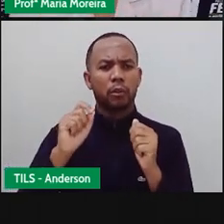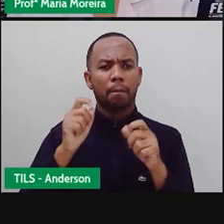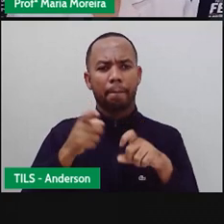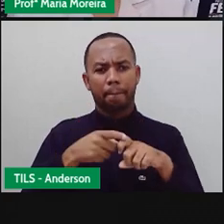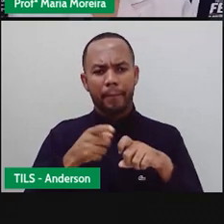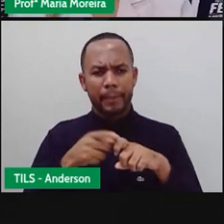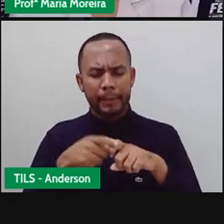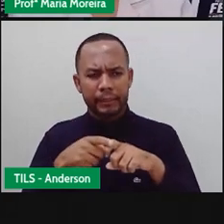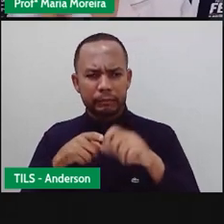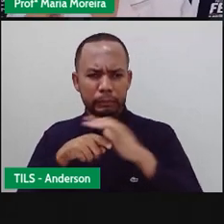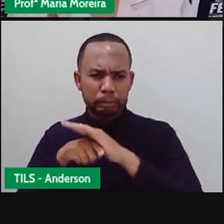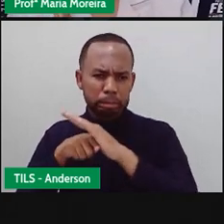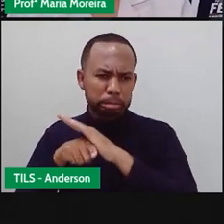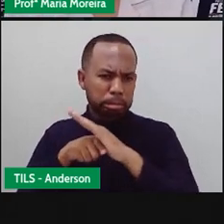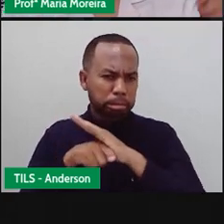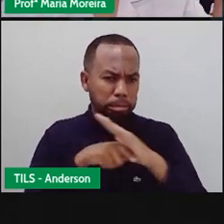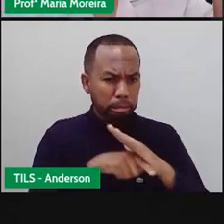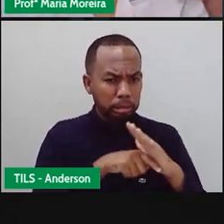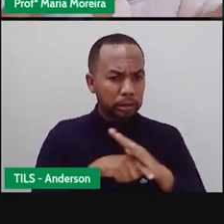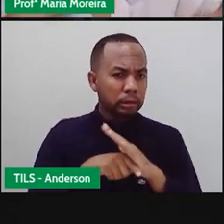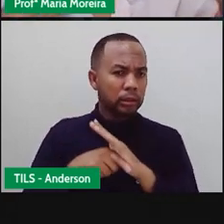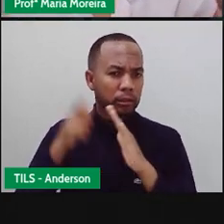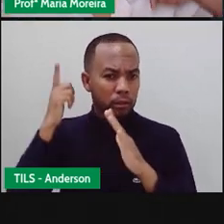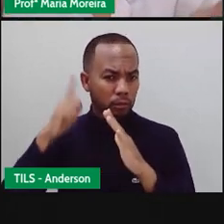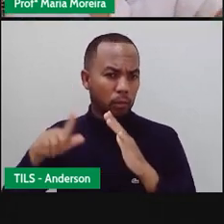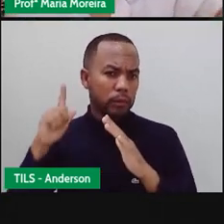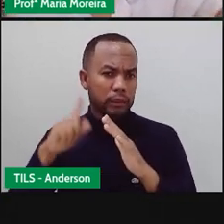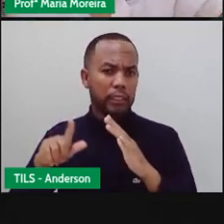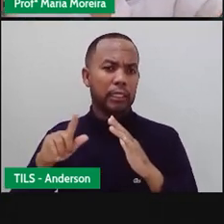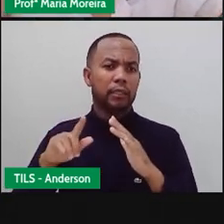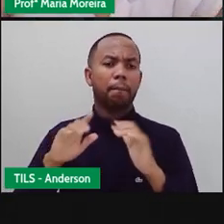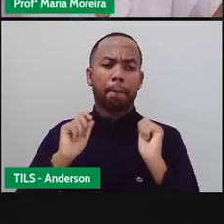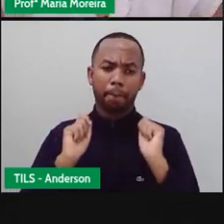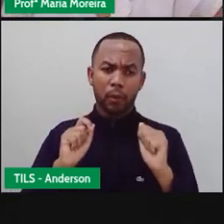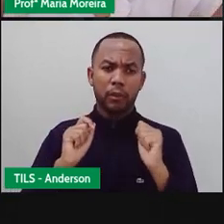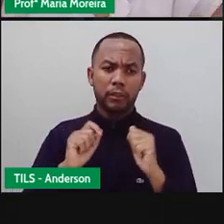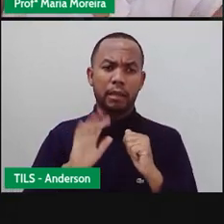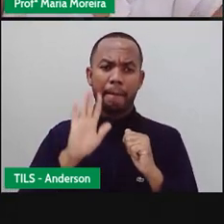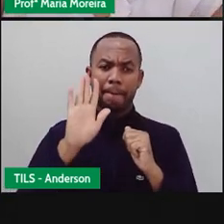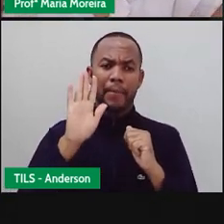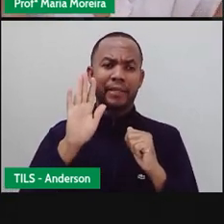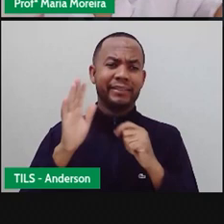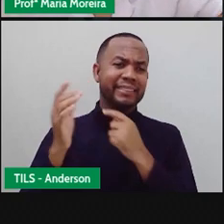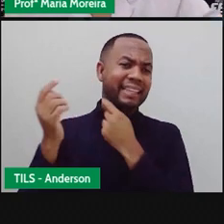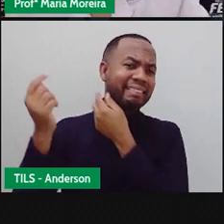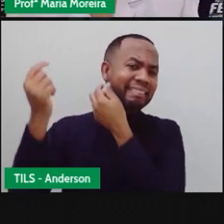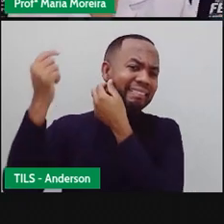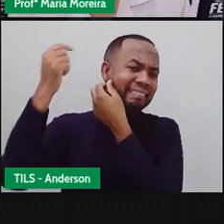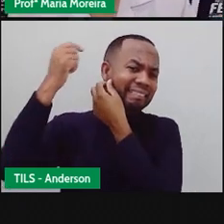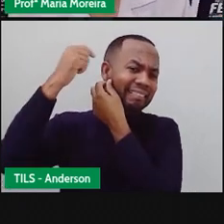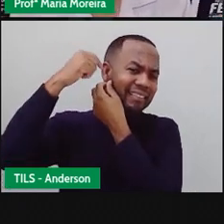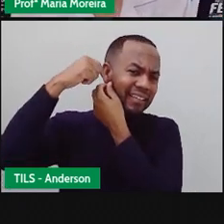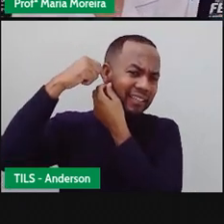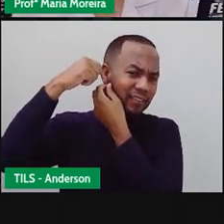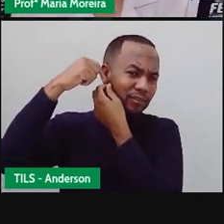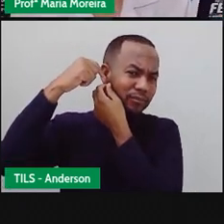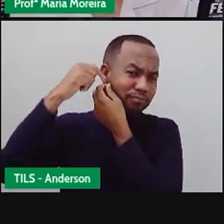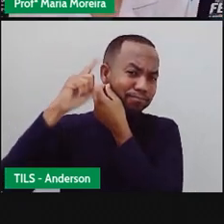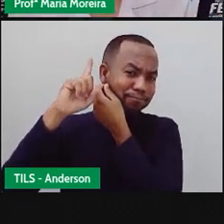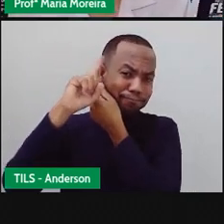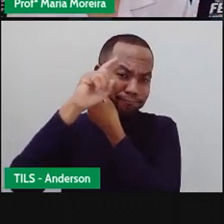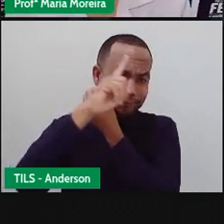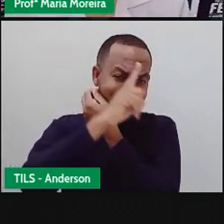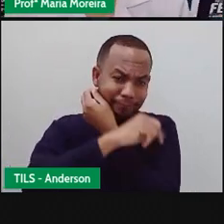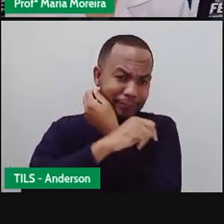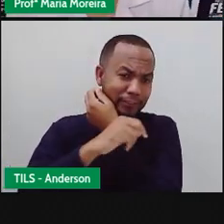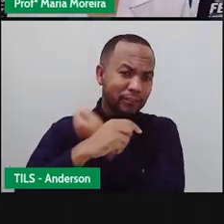Quando a área afetada é a orelha interna Externa, né? A última parte da orelha Temos casos mais graves,